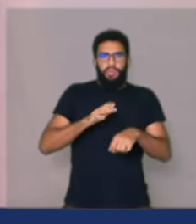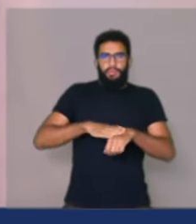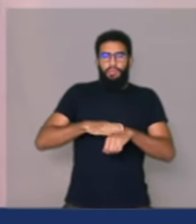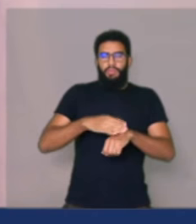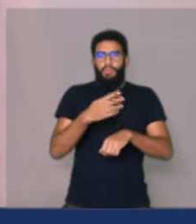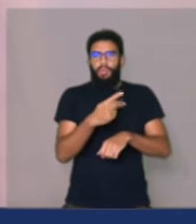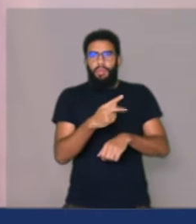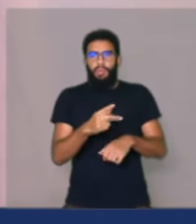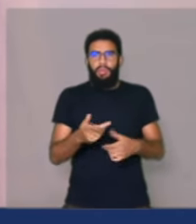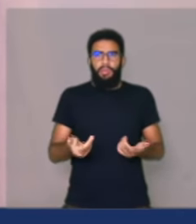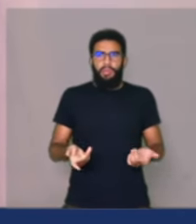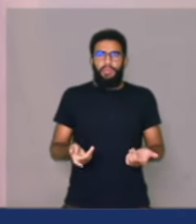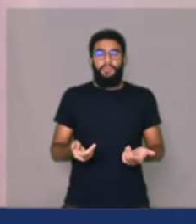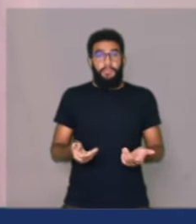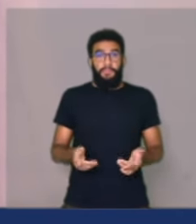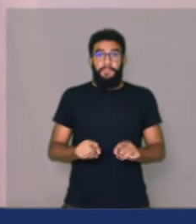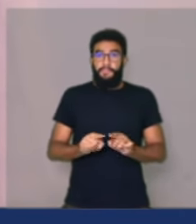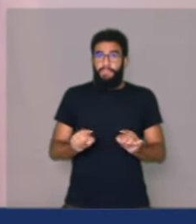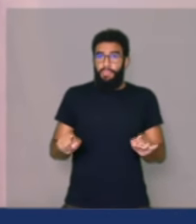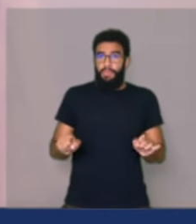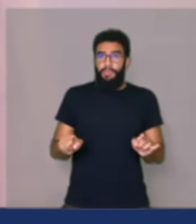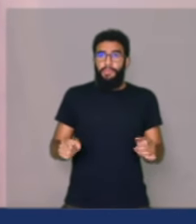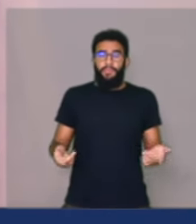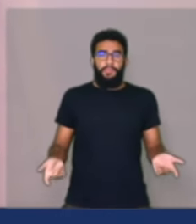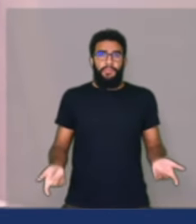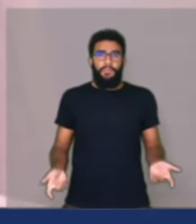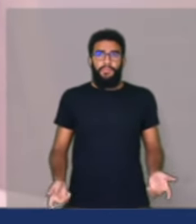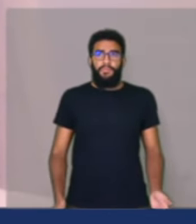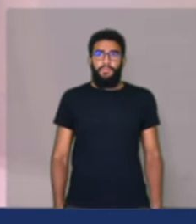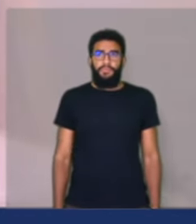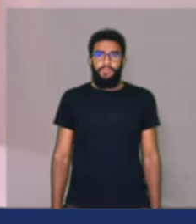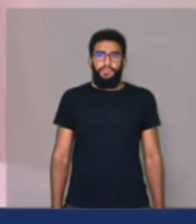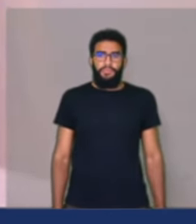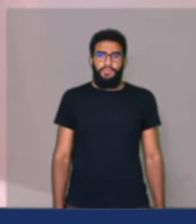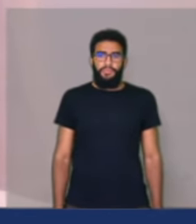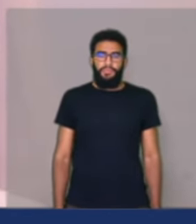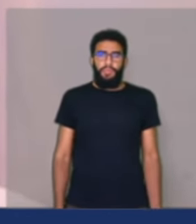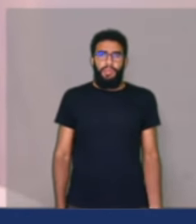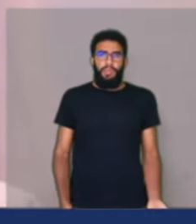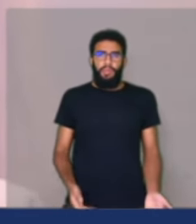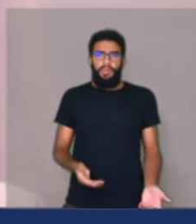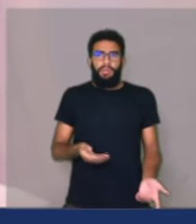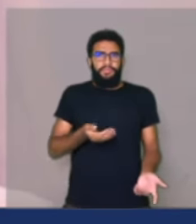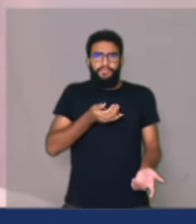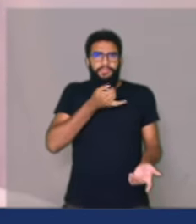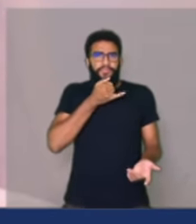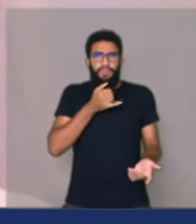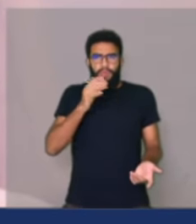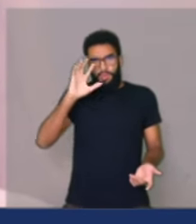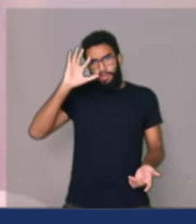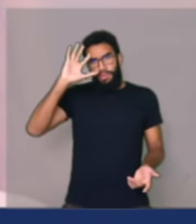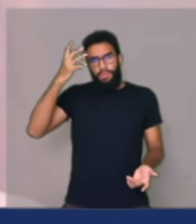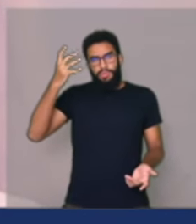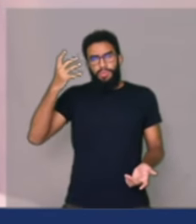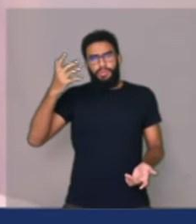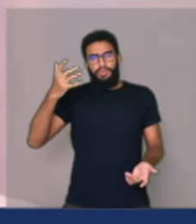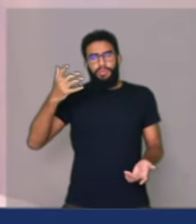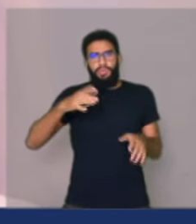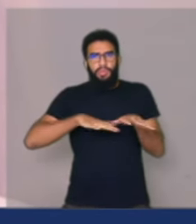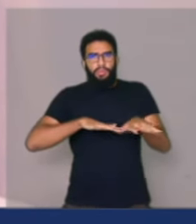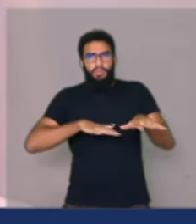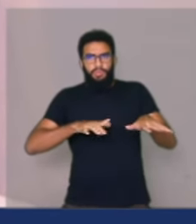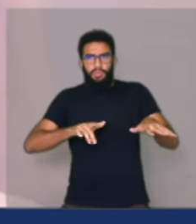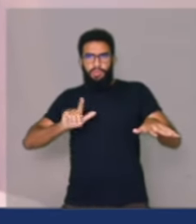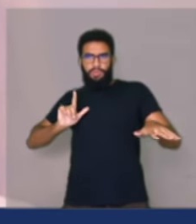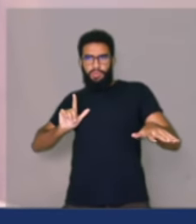não bastasse a decepção que foi feita naquela última manifestação, aí agora, no último